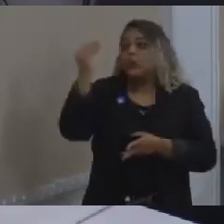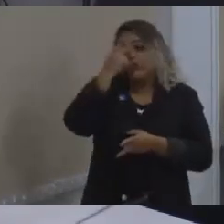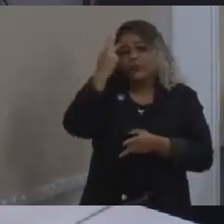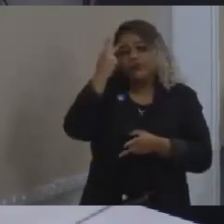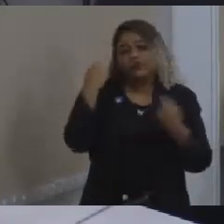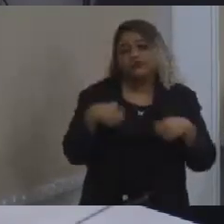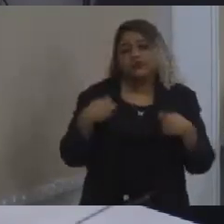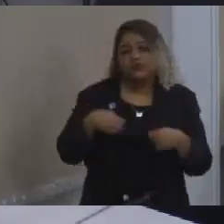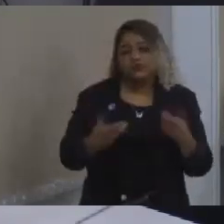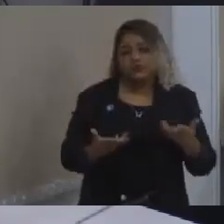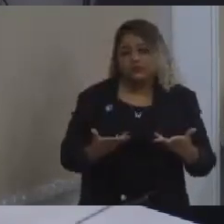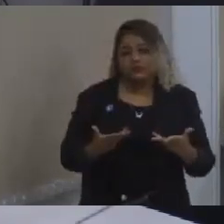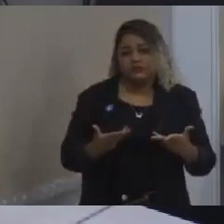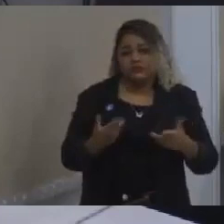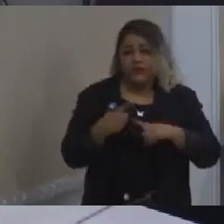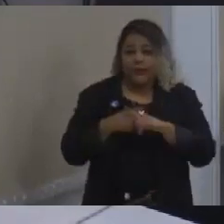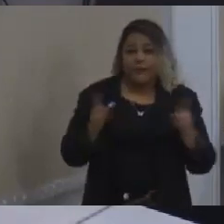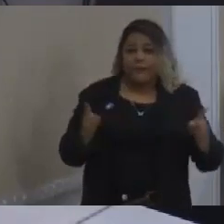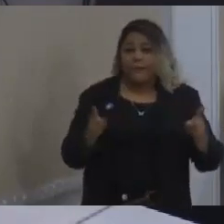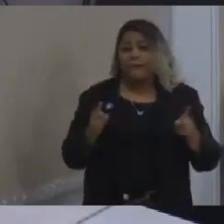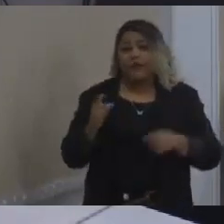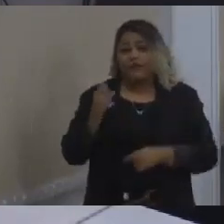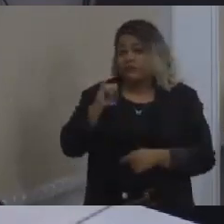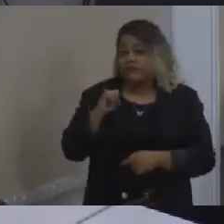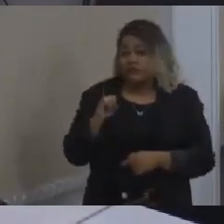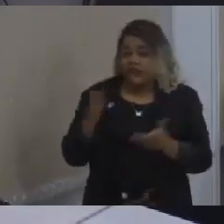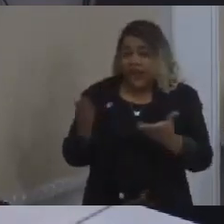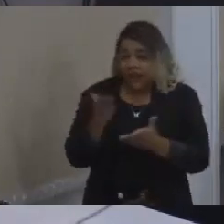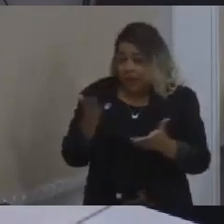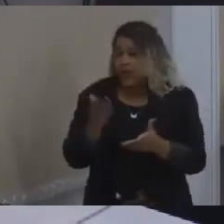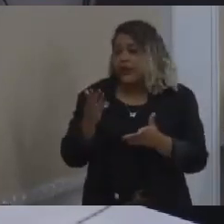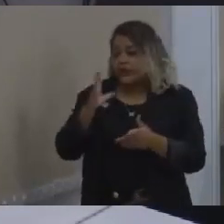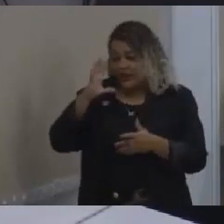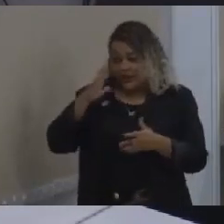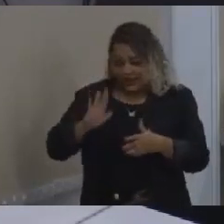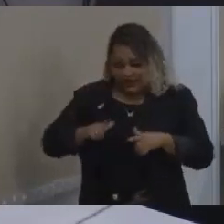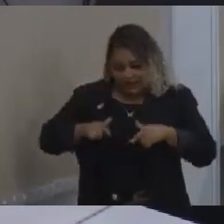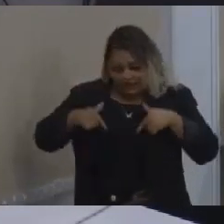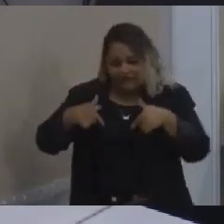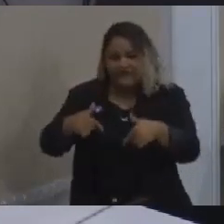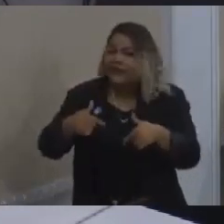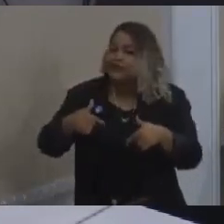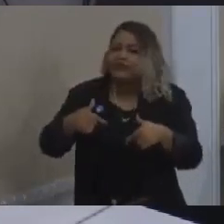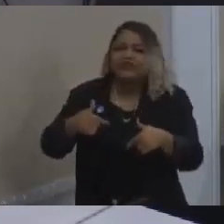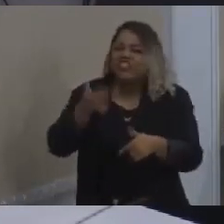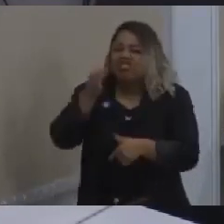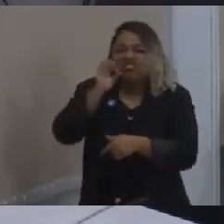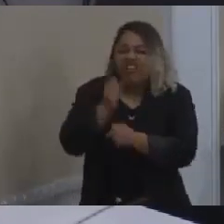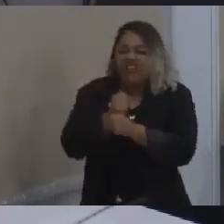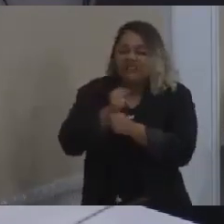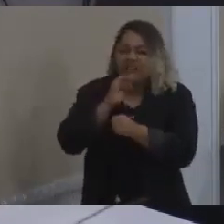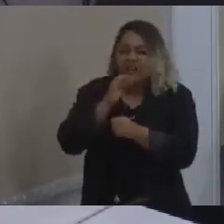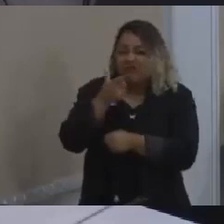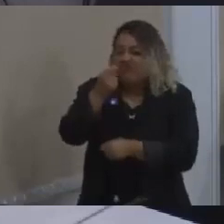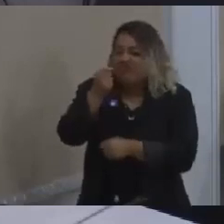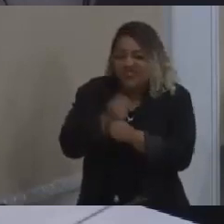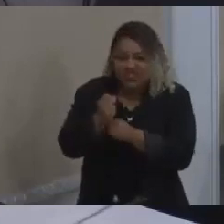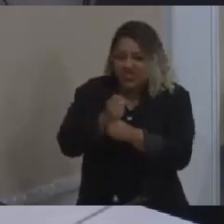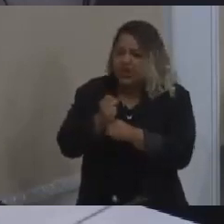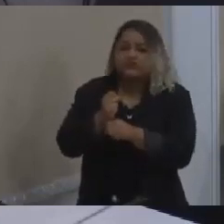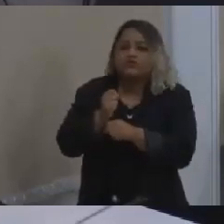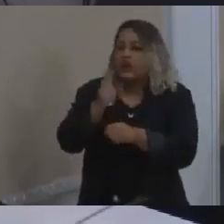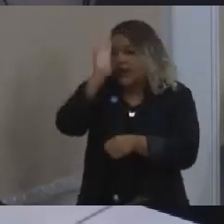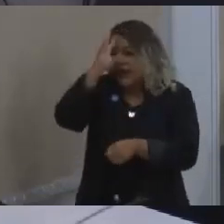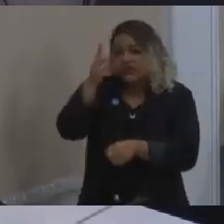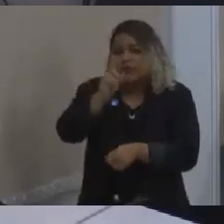abrir as linhas de frente, a gente não vai conseguir virar esse problema em 10 anos, nem em 20. Tem que fazer. E a nossa preocupação aqui nessa Comissão de